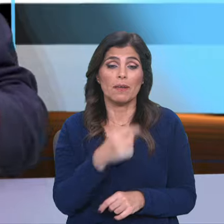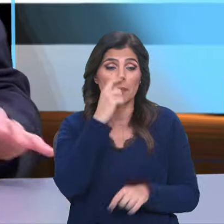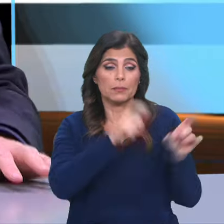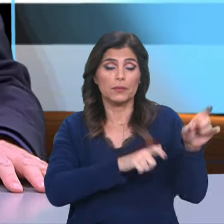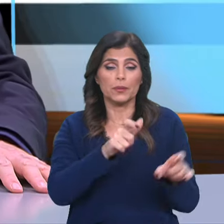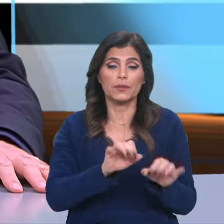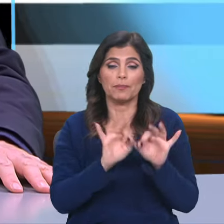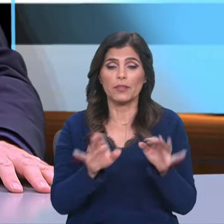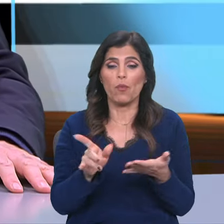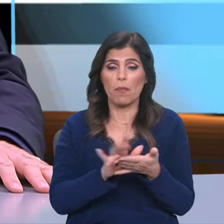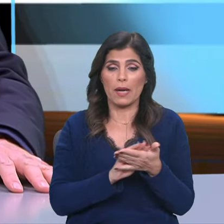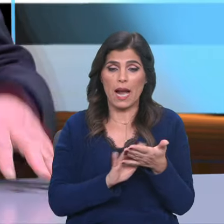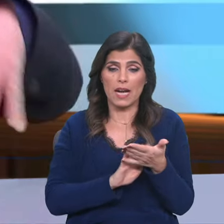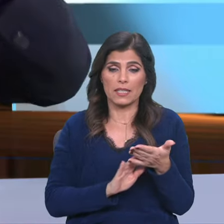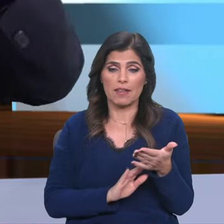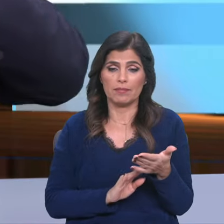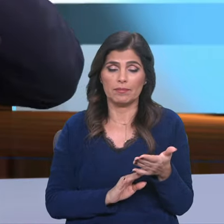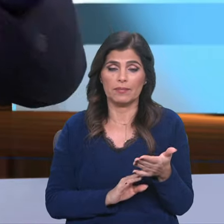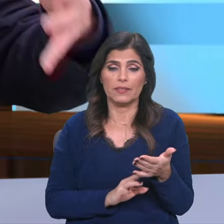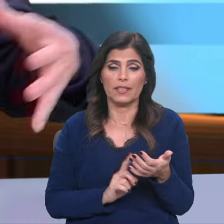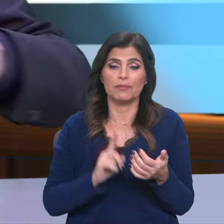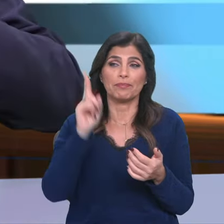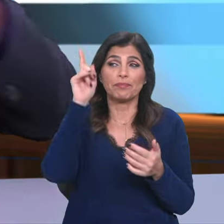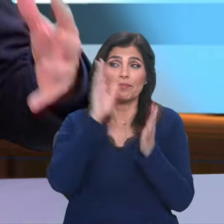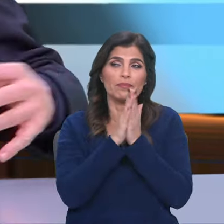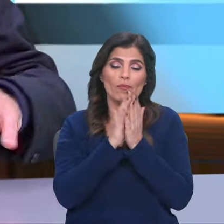que Deus escreveu ao longo de séculos,